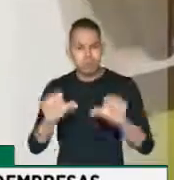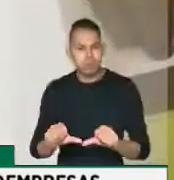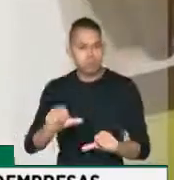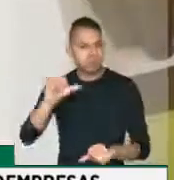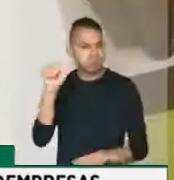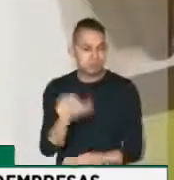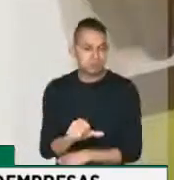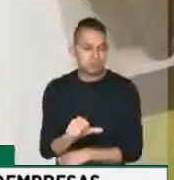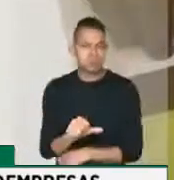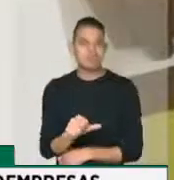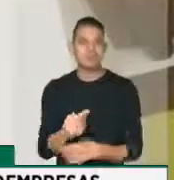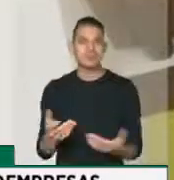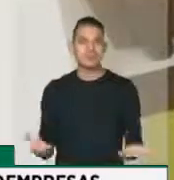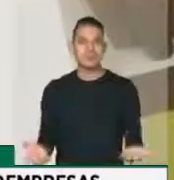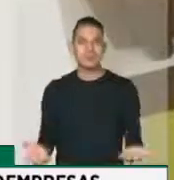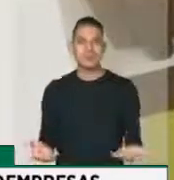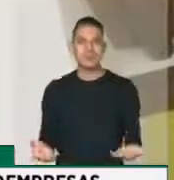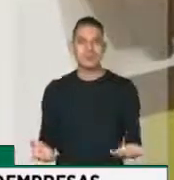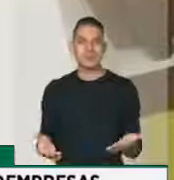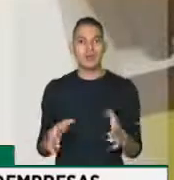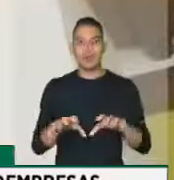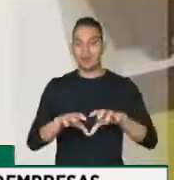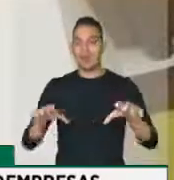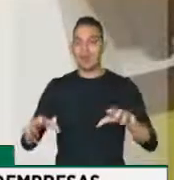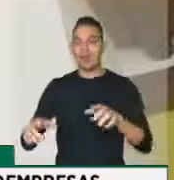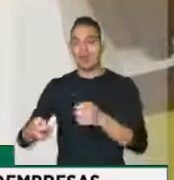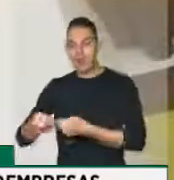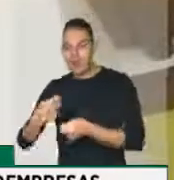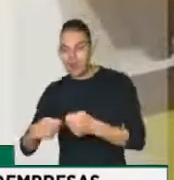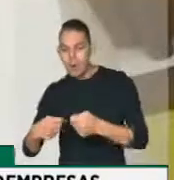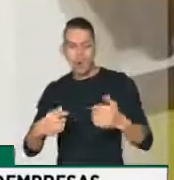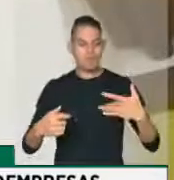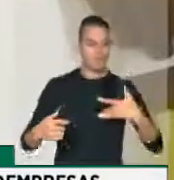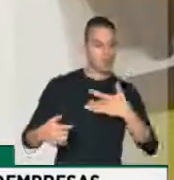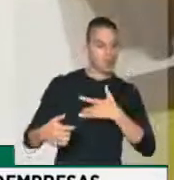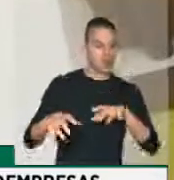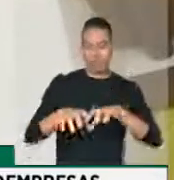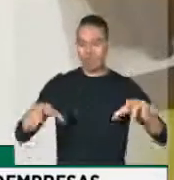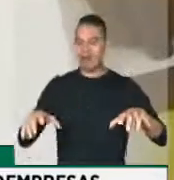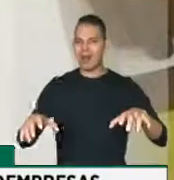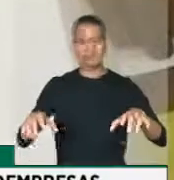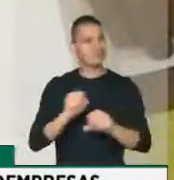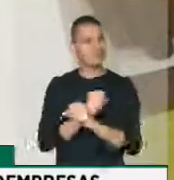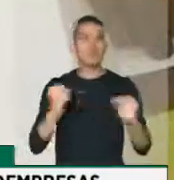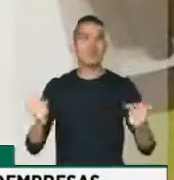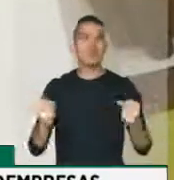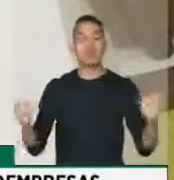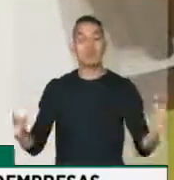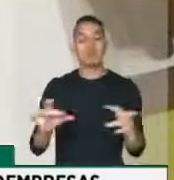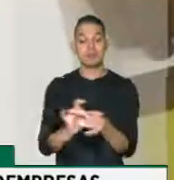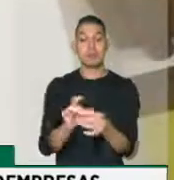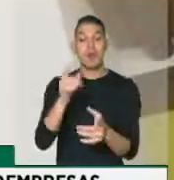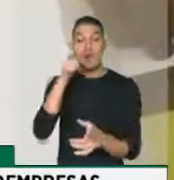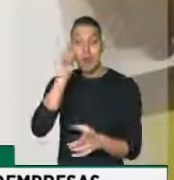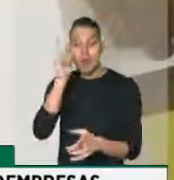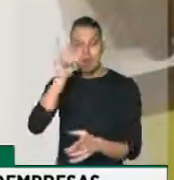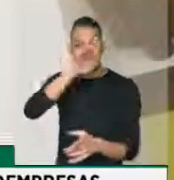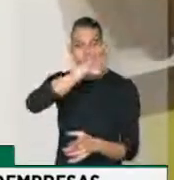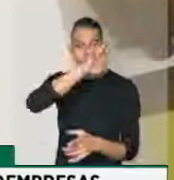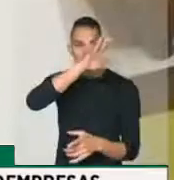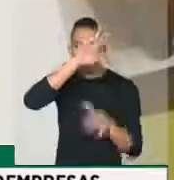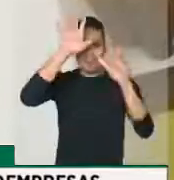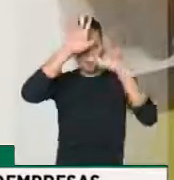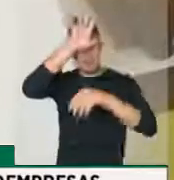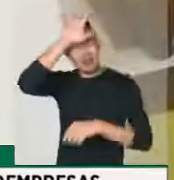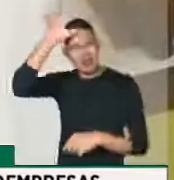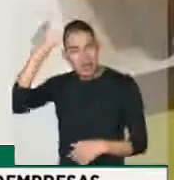importante é que não tem como separar a crise econômica da crise da saúde. As imagens que nós tivemos ontem de Manaus, daquelas